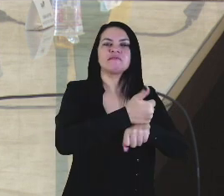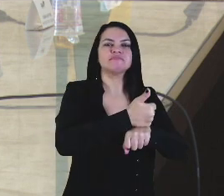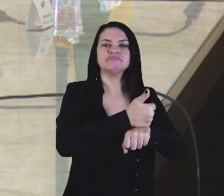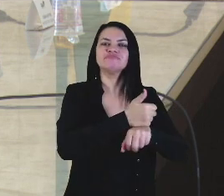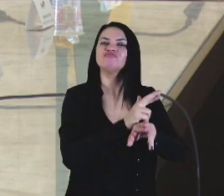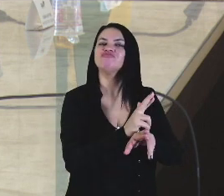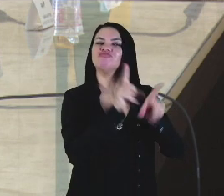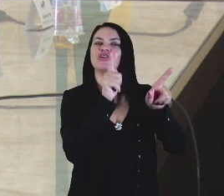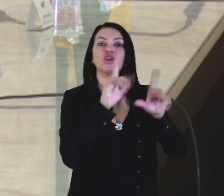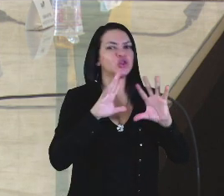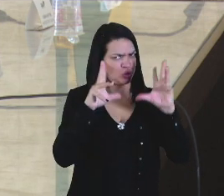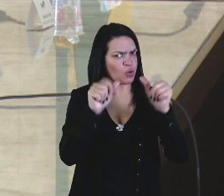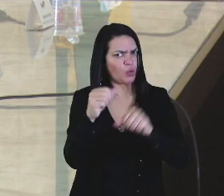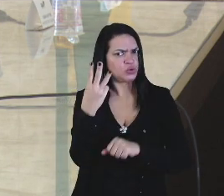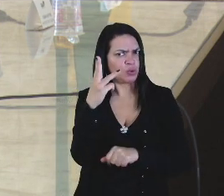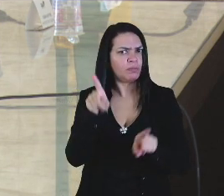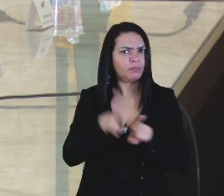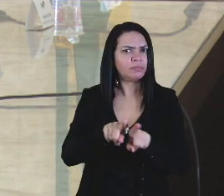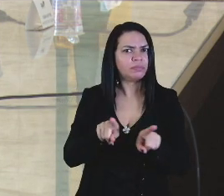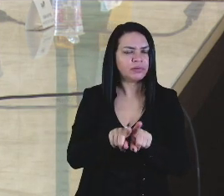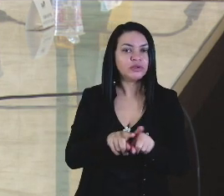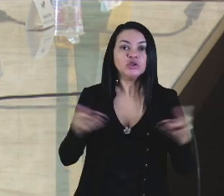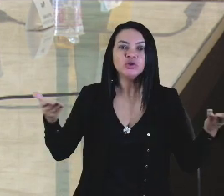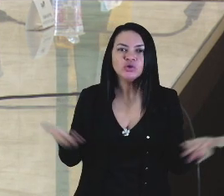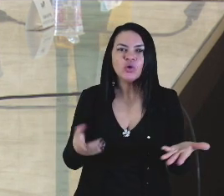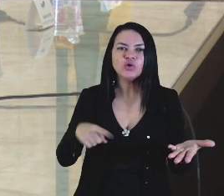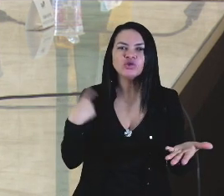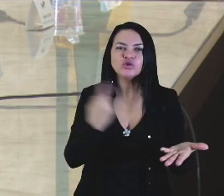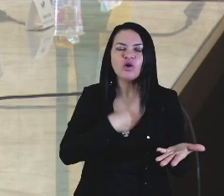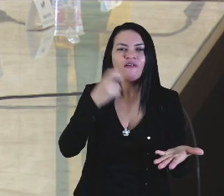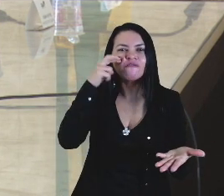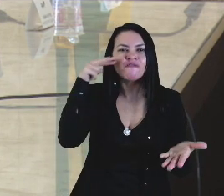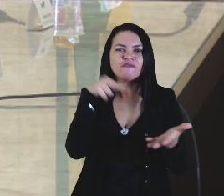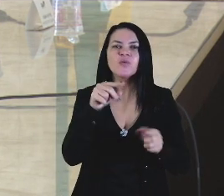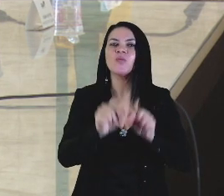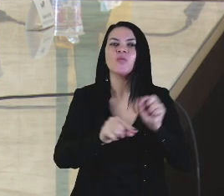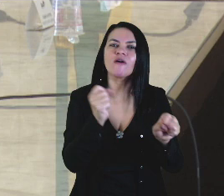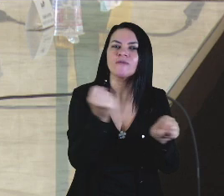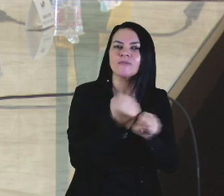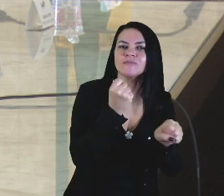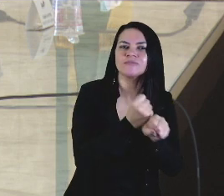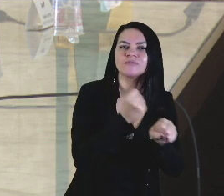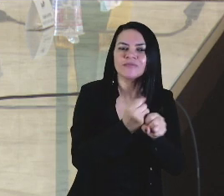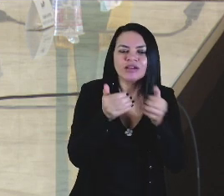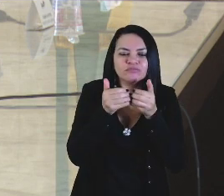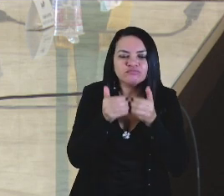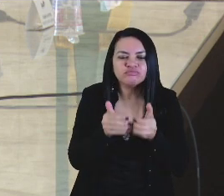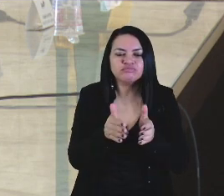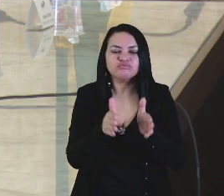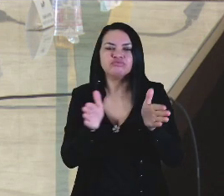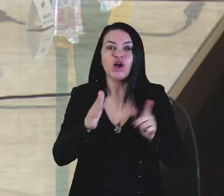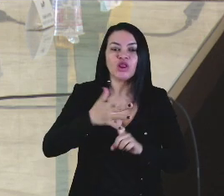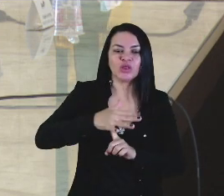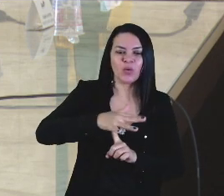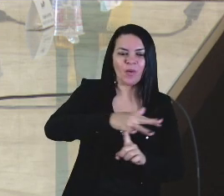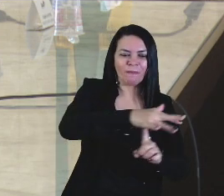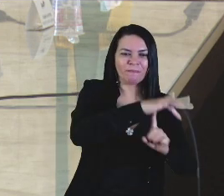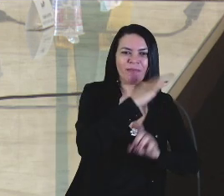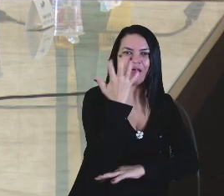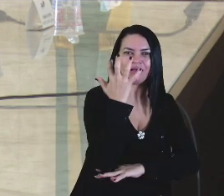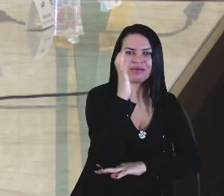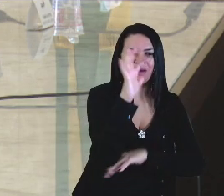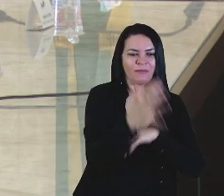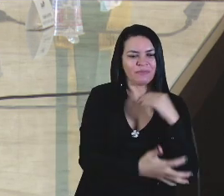de maneira diferenciada. E hoje nós estamos sendo contemplados, as obras estão sendo iniciadas do Parque Ambiental,